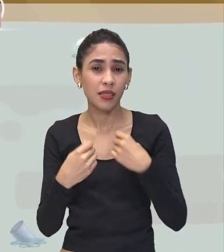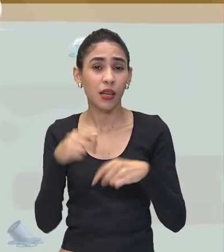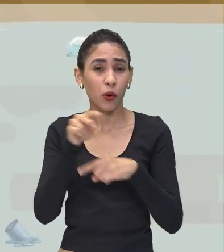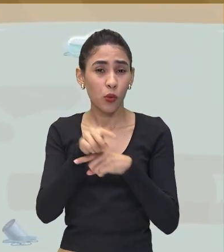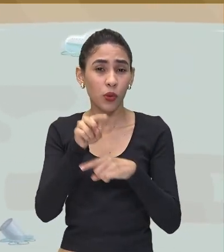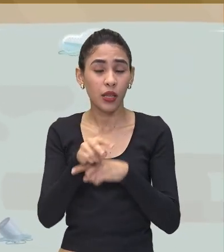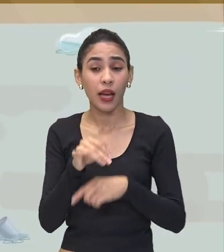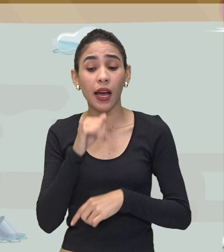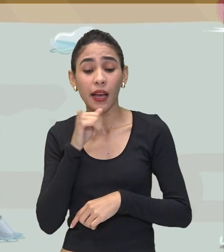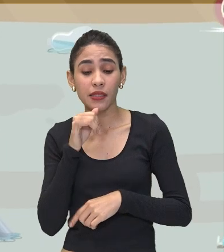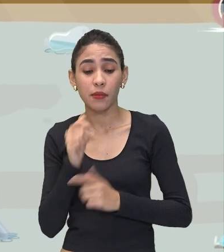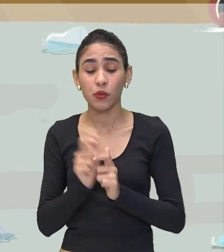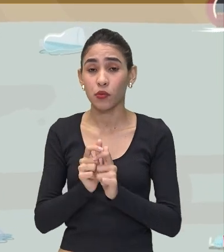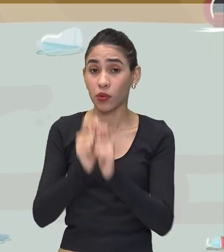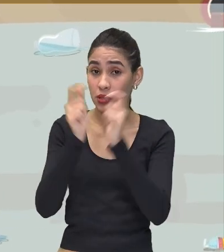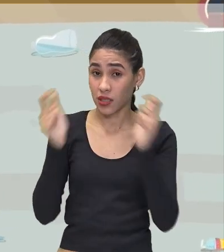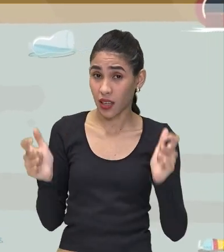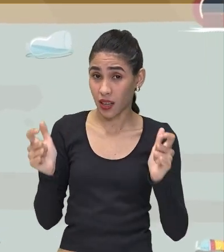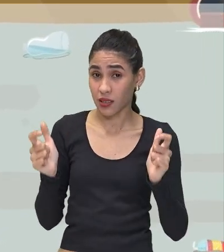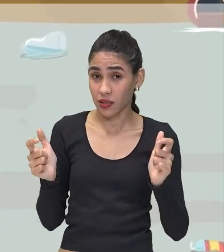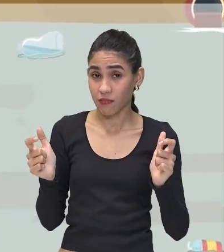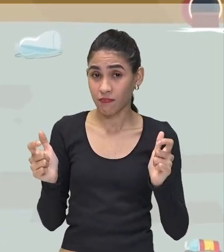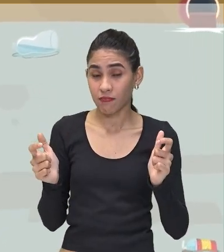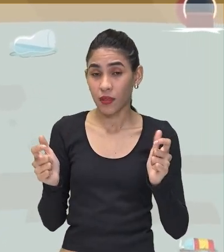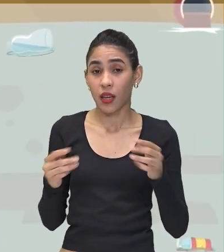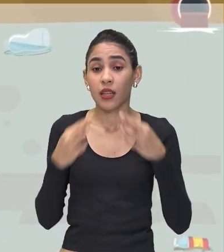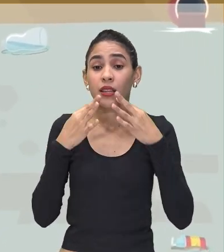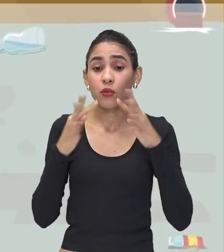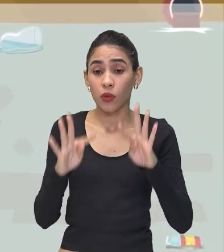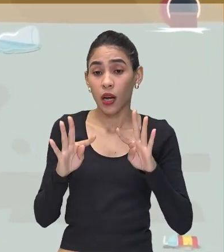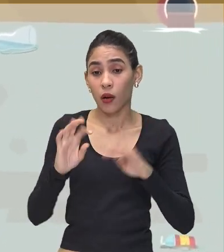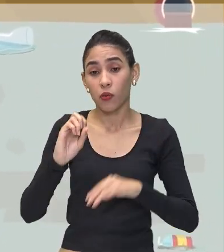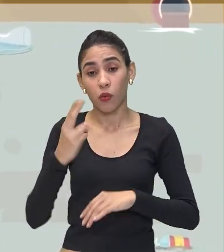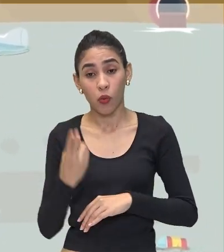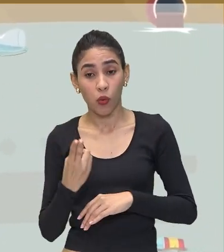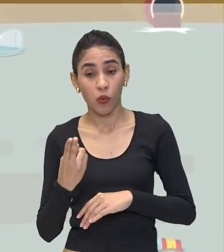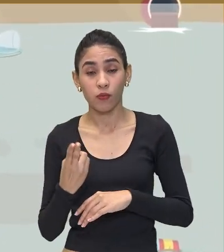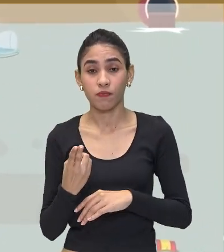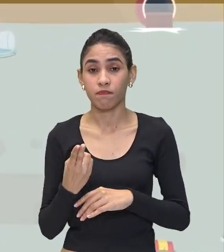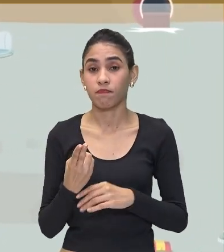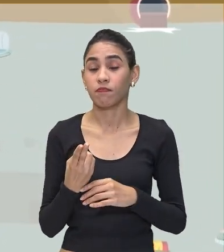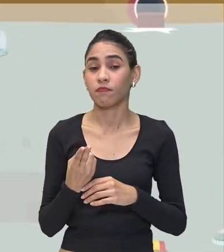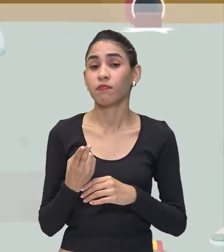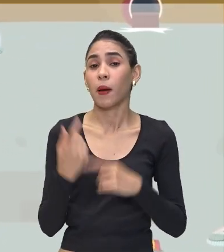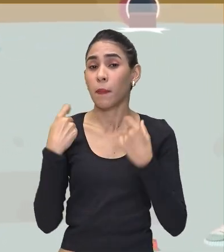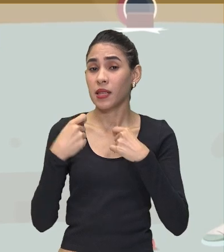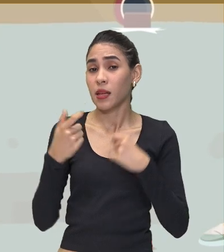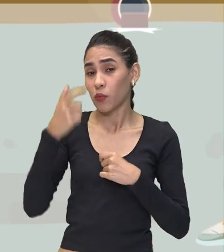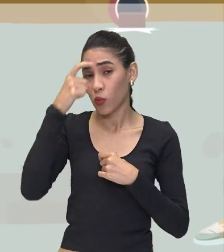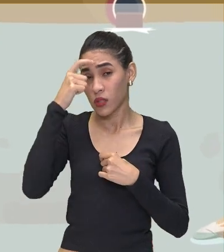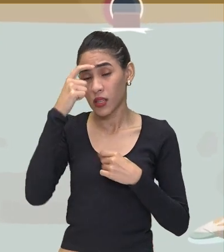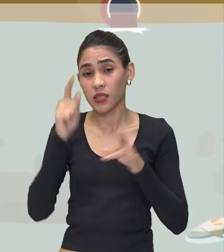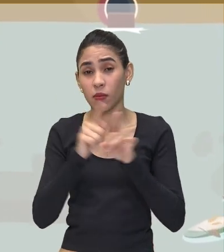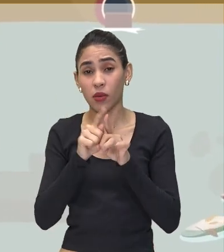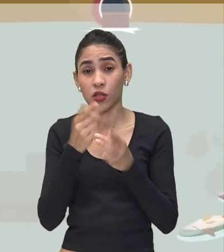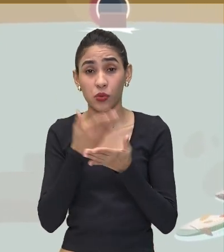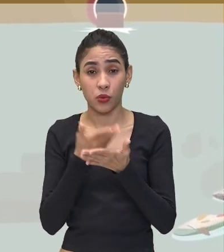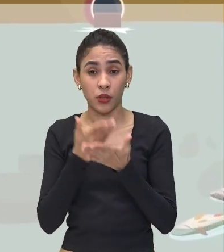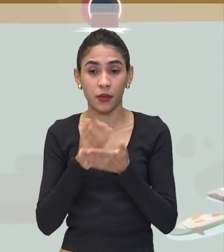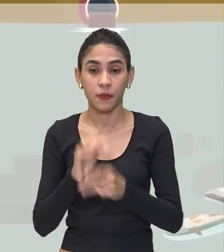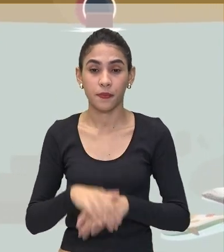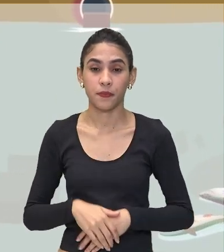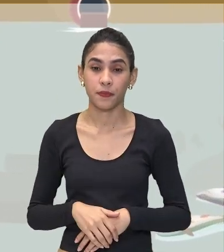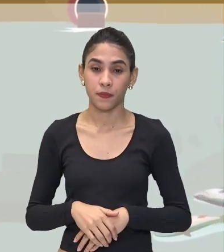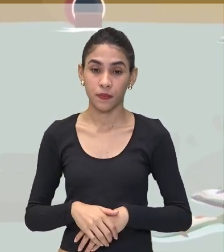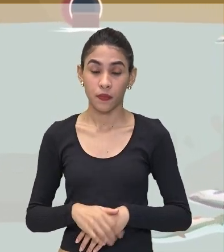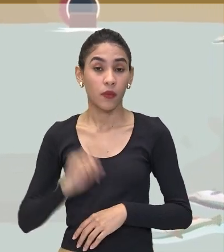se existe Uma grande quantidade Desses recursos naturais Então é todo um estudo Para a gente Observar E aqui Além